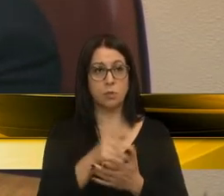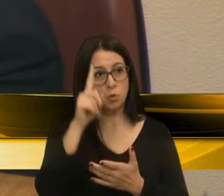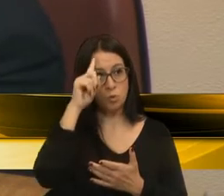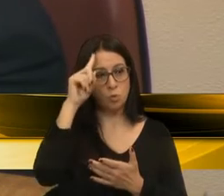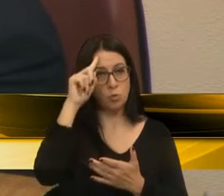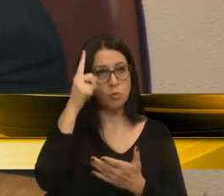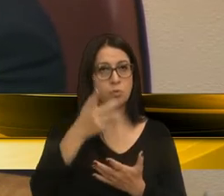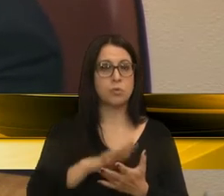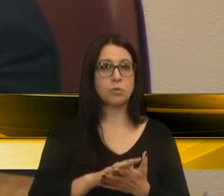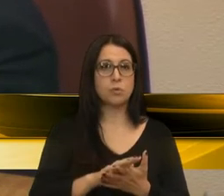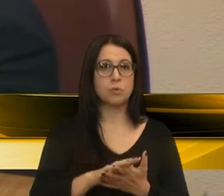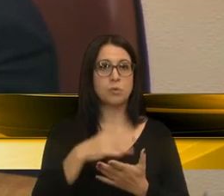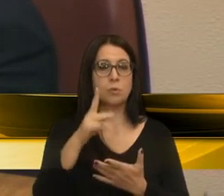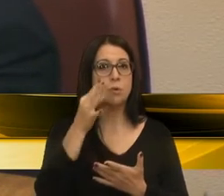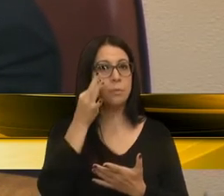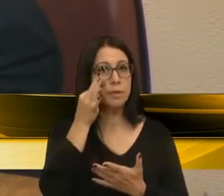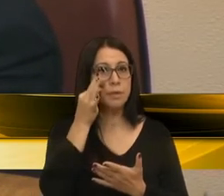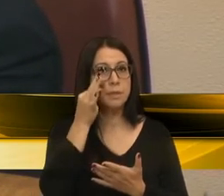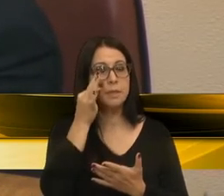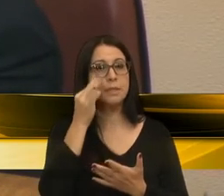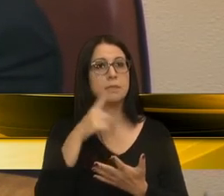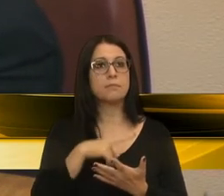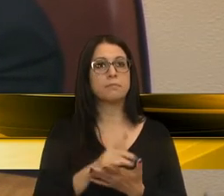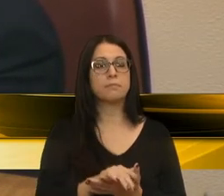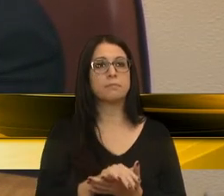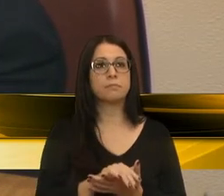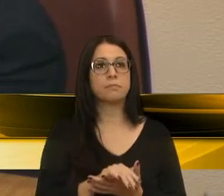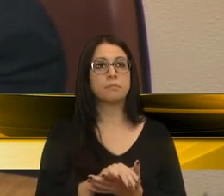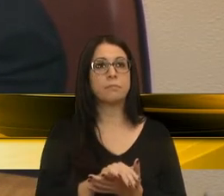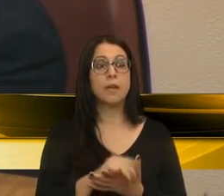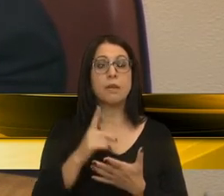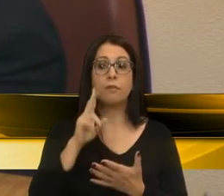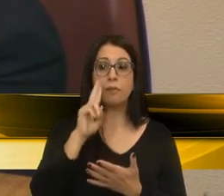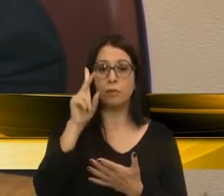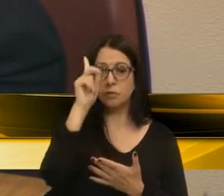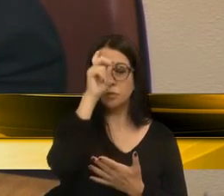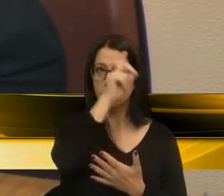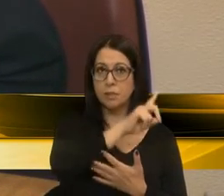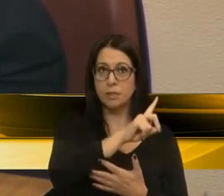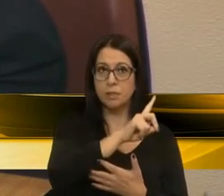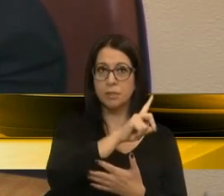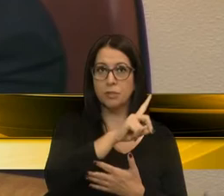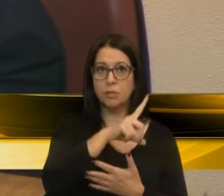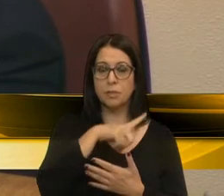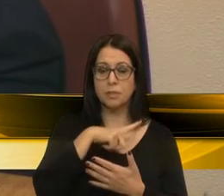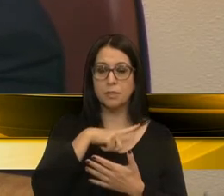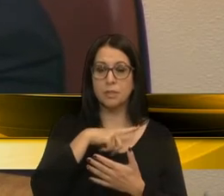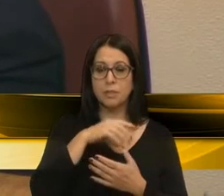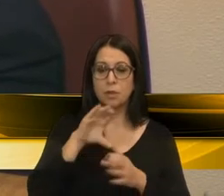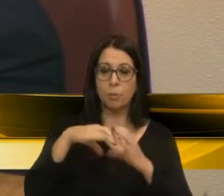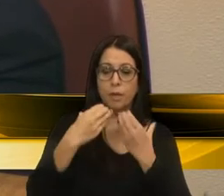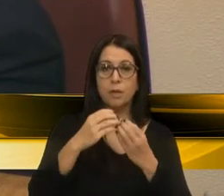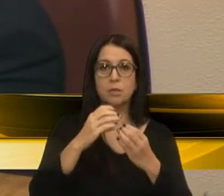a dia, com a sua presença, ter as dificuldades que permeiam a comunidade surda